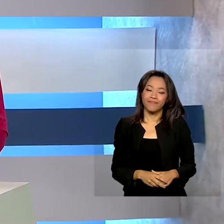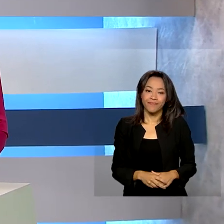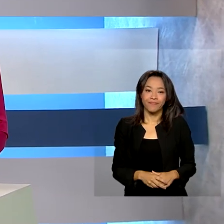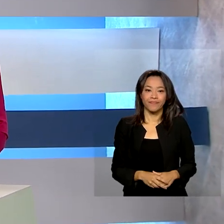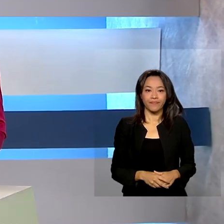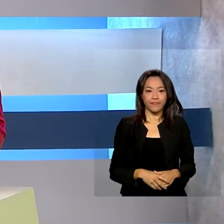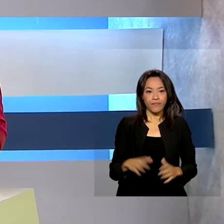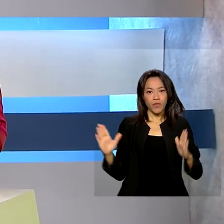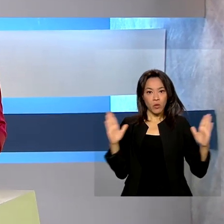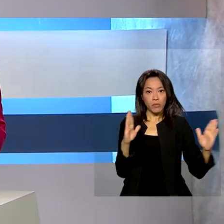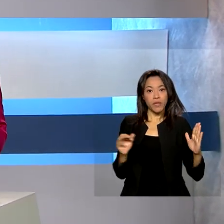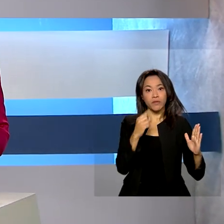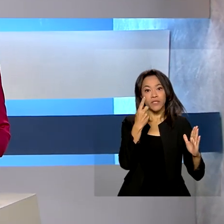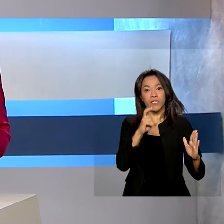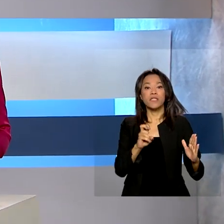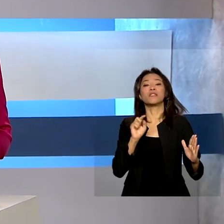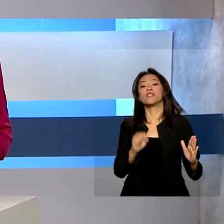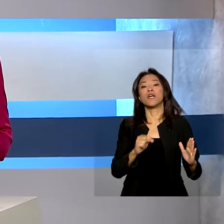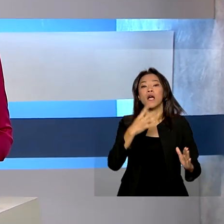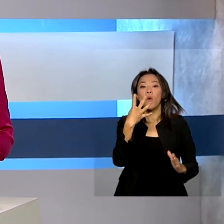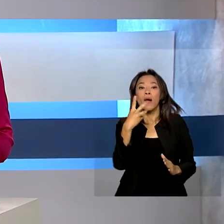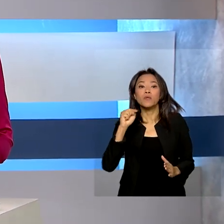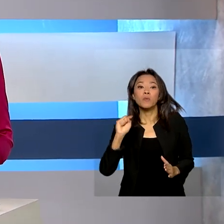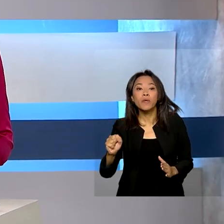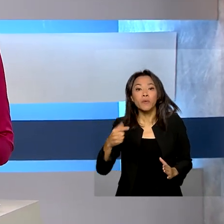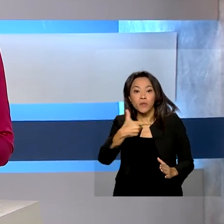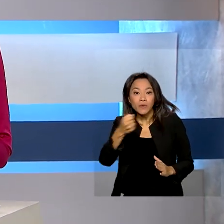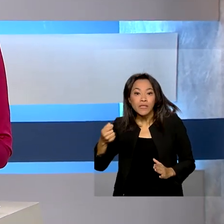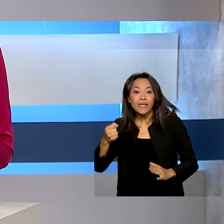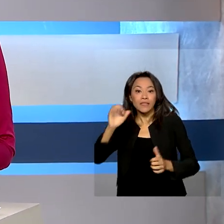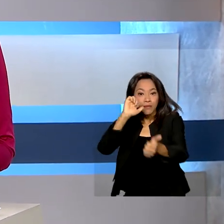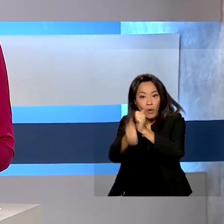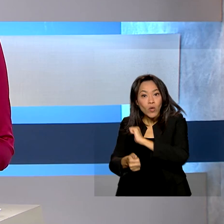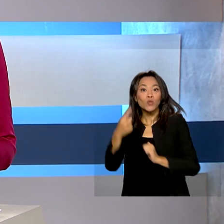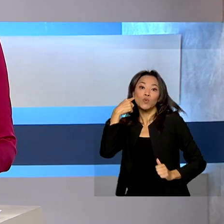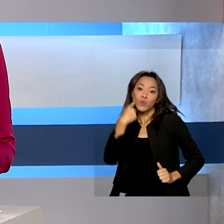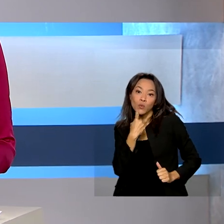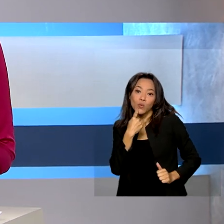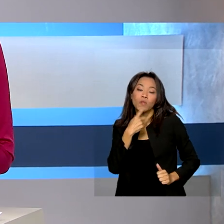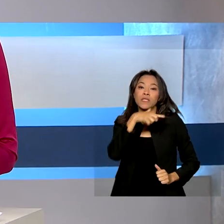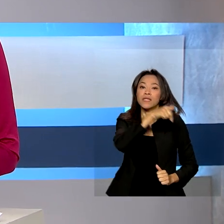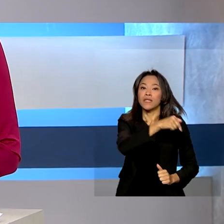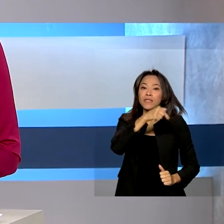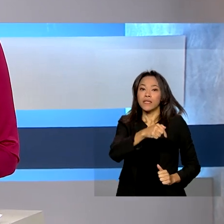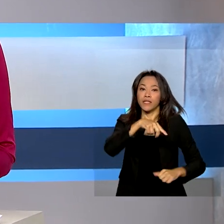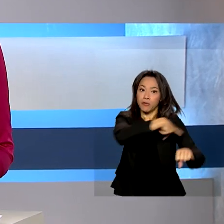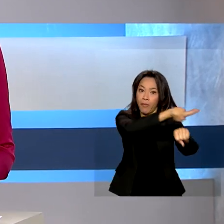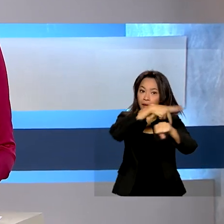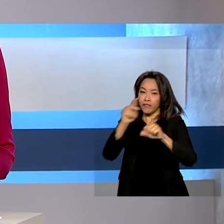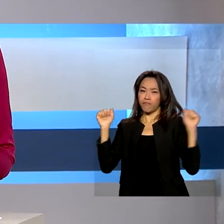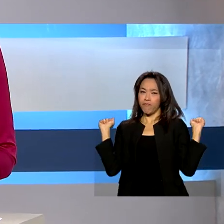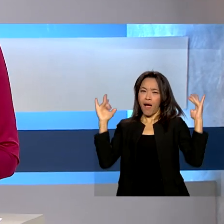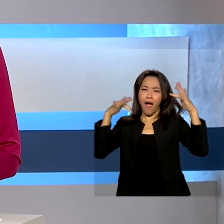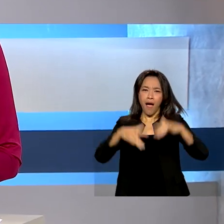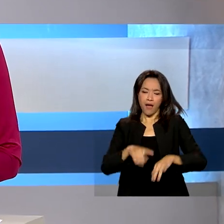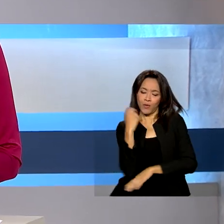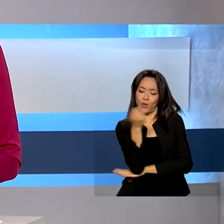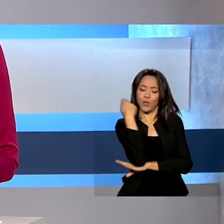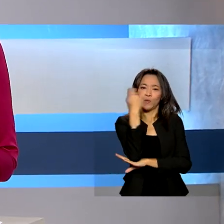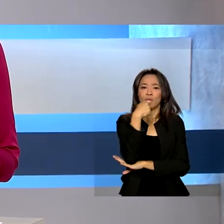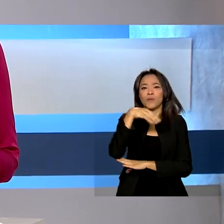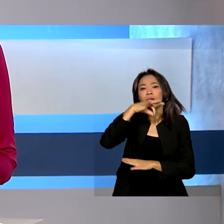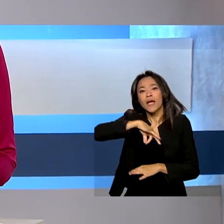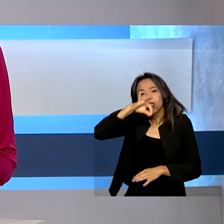Durante 15 dias, 4.200 atletas surdos de 77 países se reuniram em Caxias do Sul, no Rio Grande do Sul, para